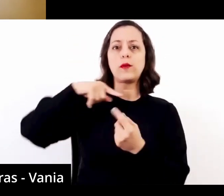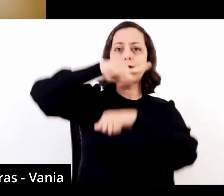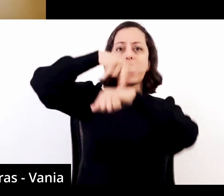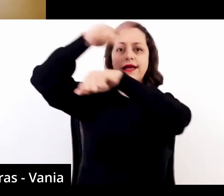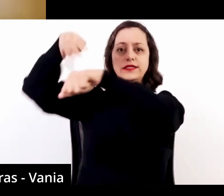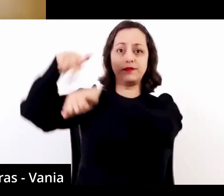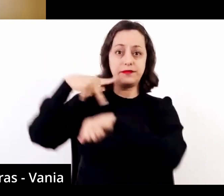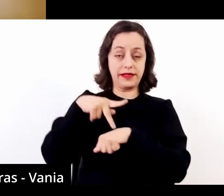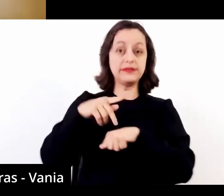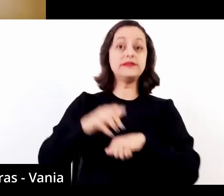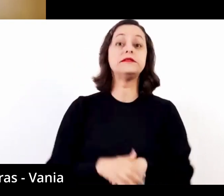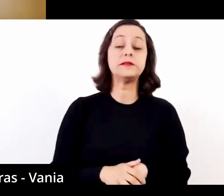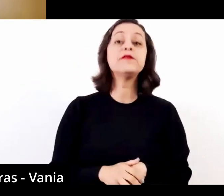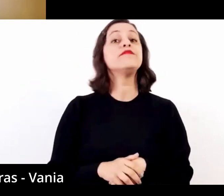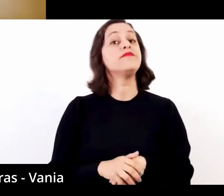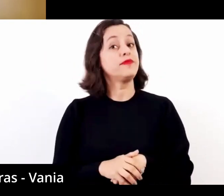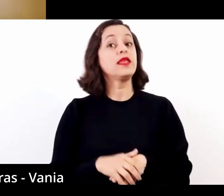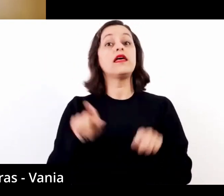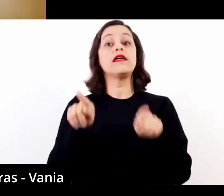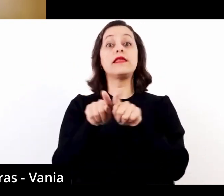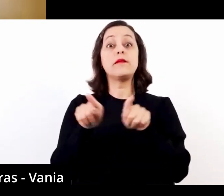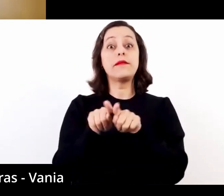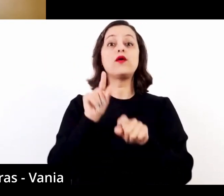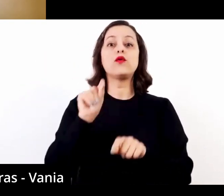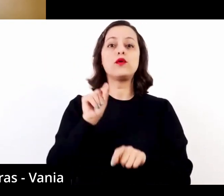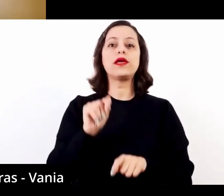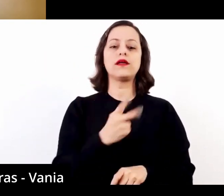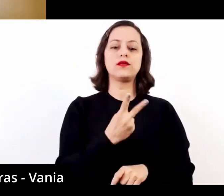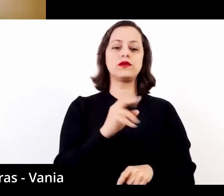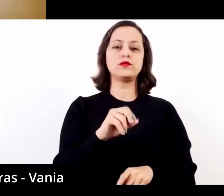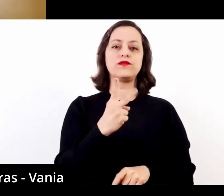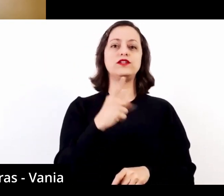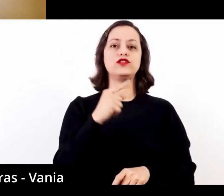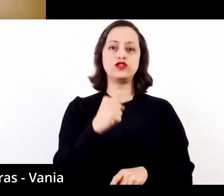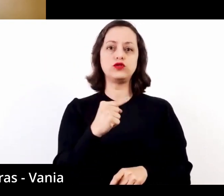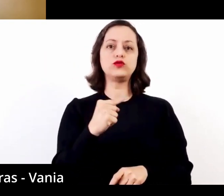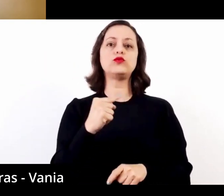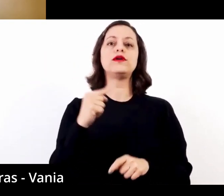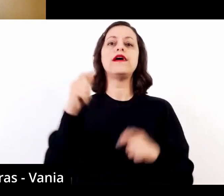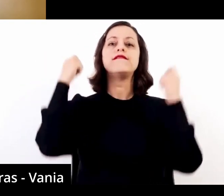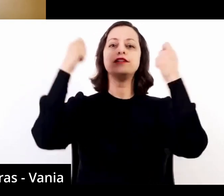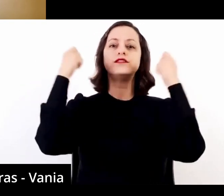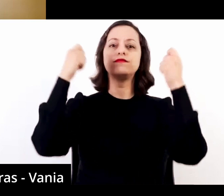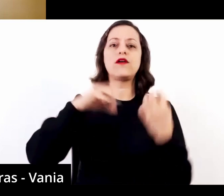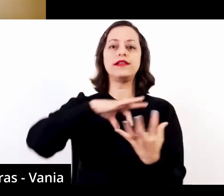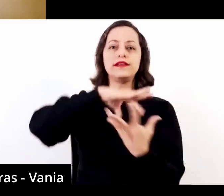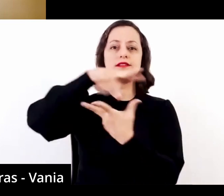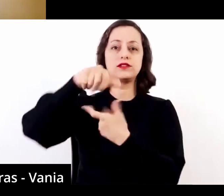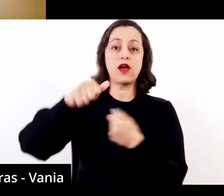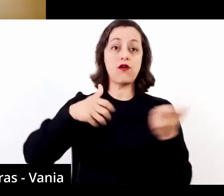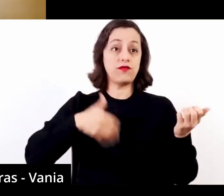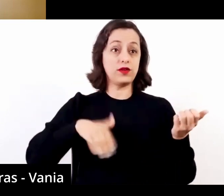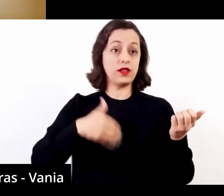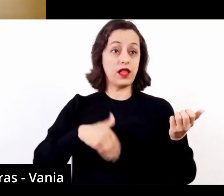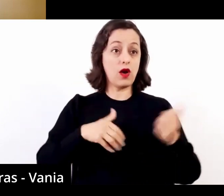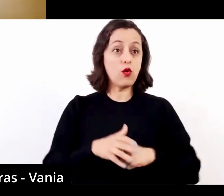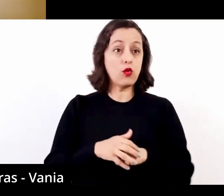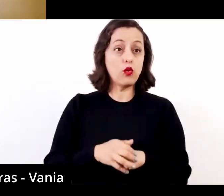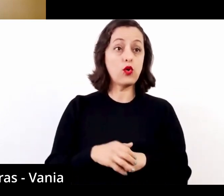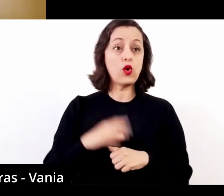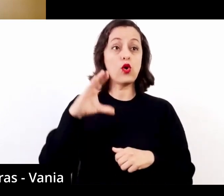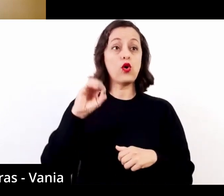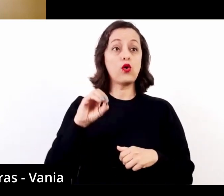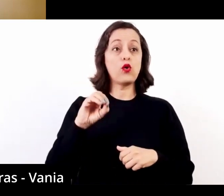eles, a edição 2021 do Festival Internacional de Violão de Koblenz. E já se apresentou na